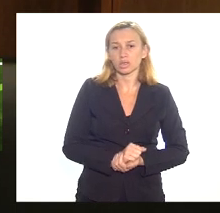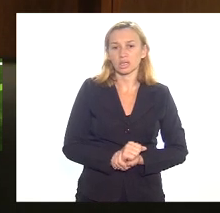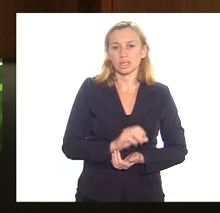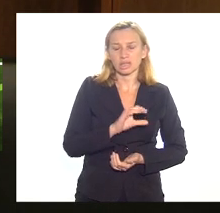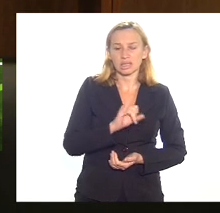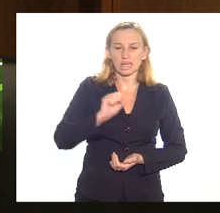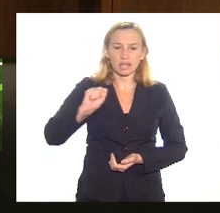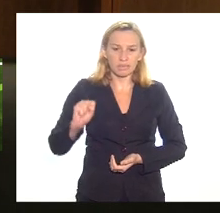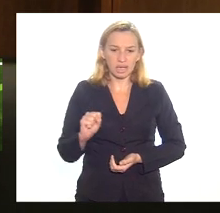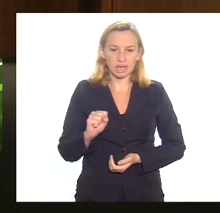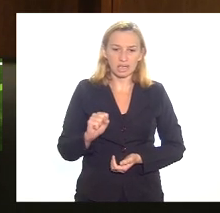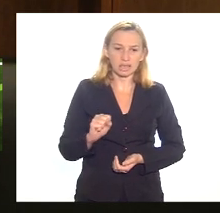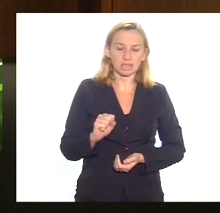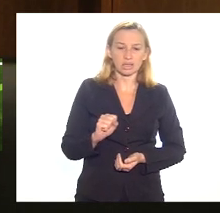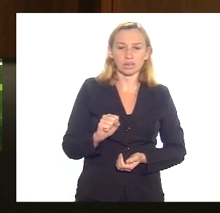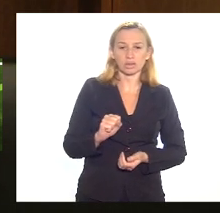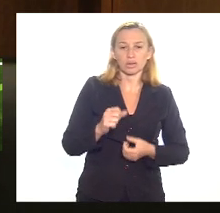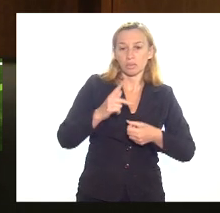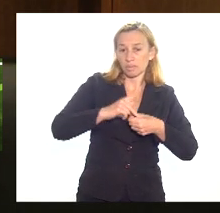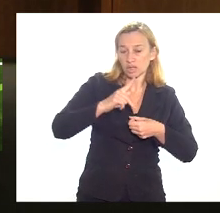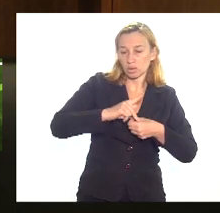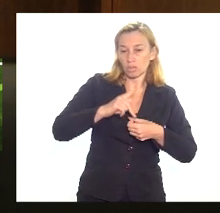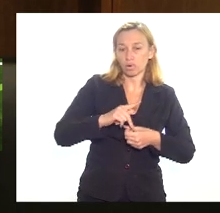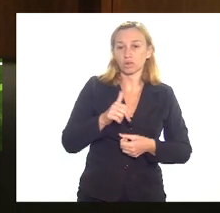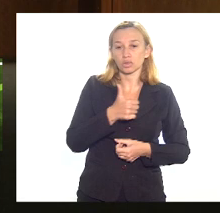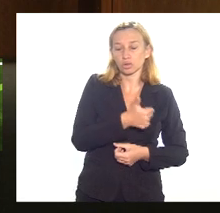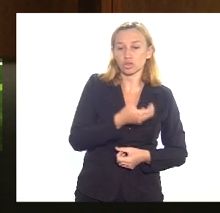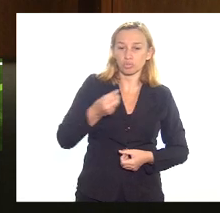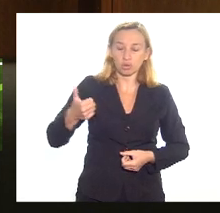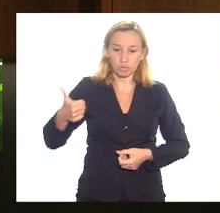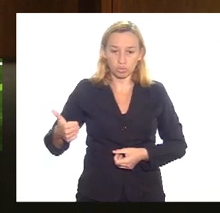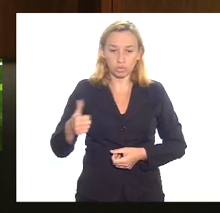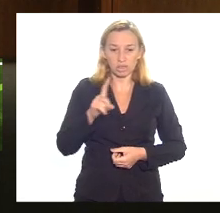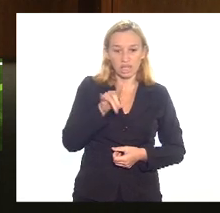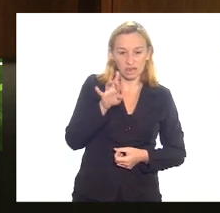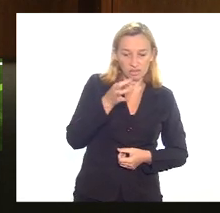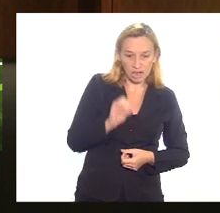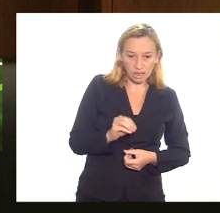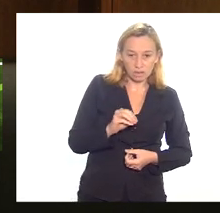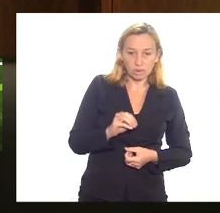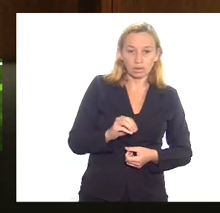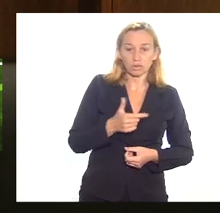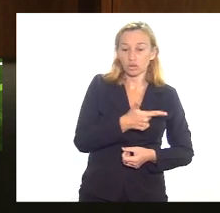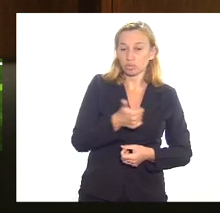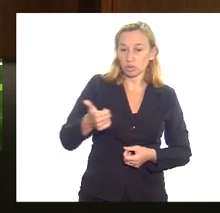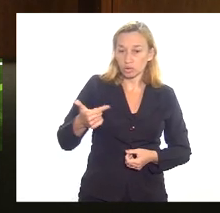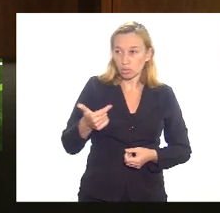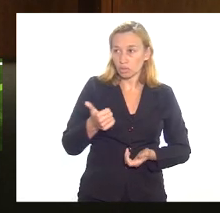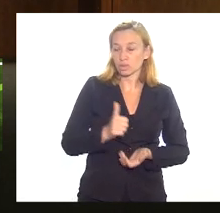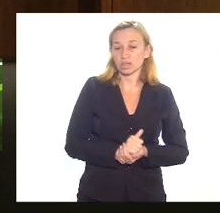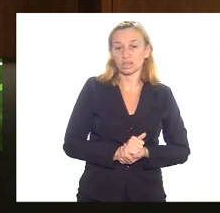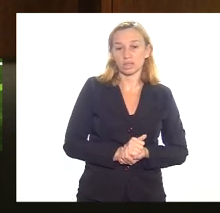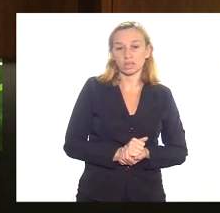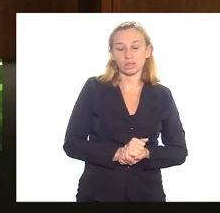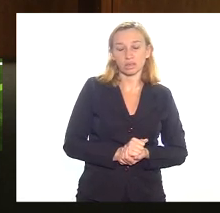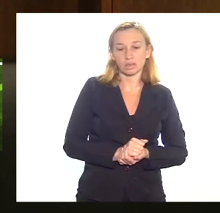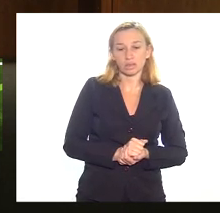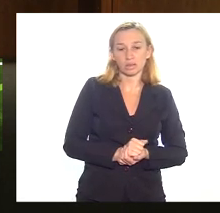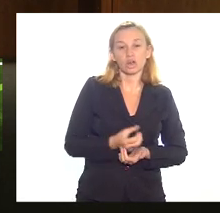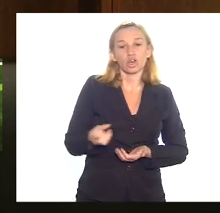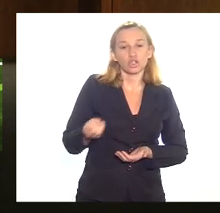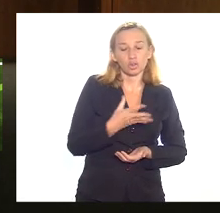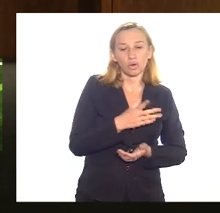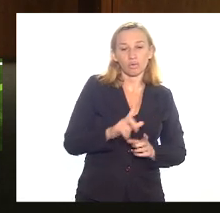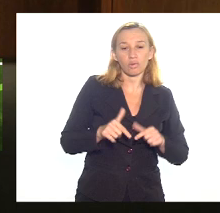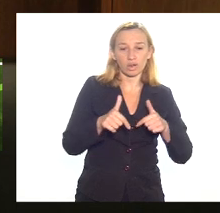ICMS no destino do petróleo perdemos em 2001 com os derivados perdemos em 2012 nós estamos por liminar é com a nova